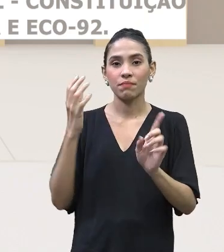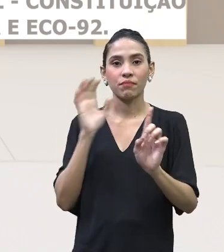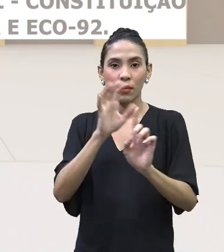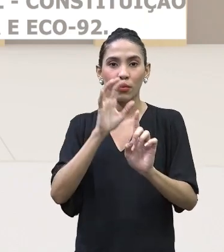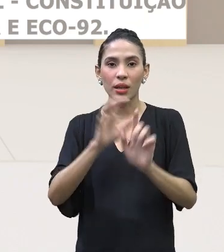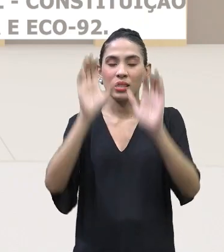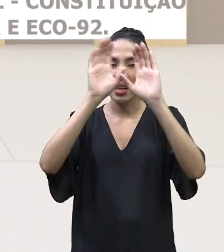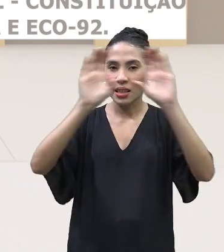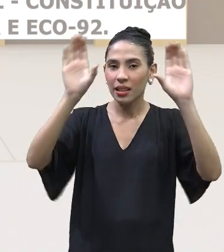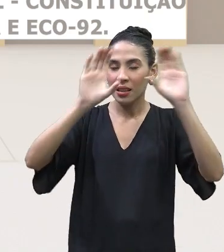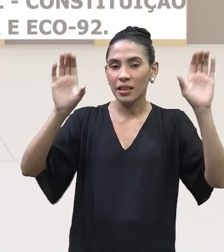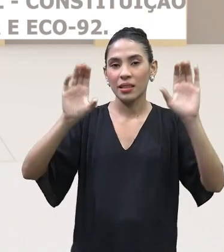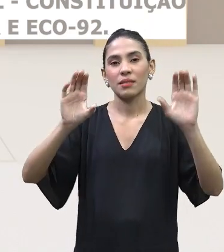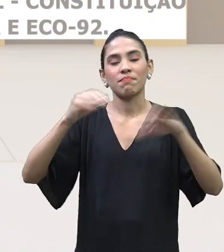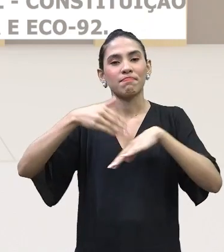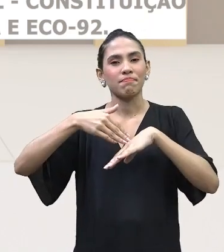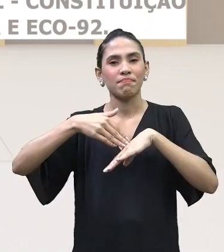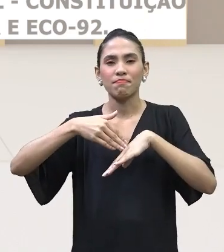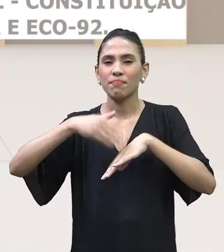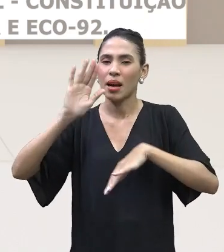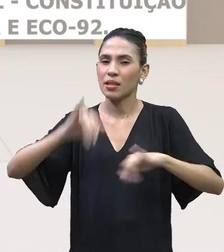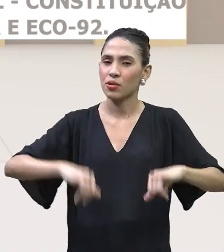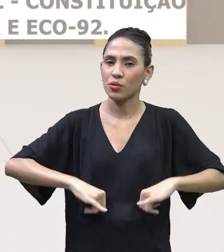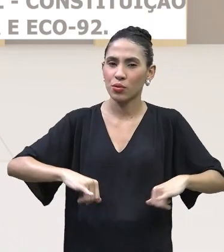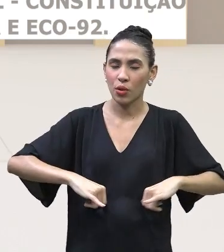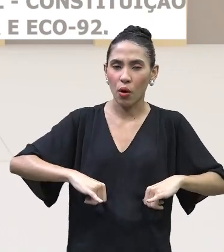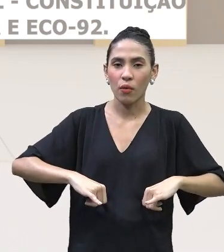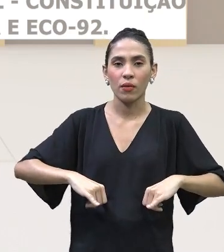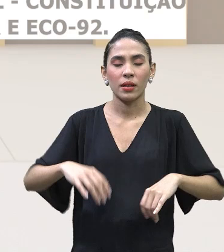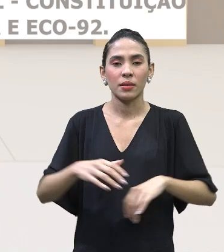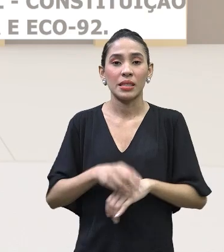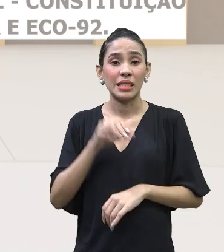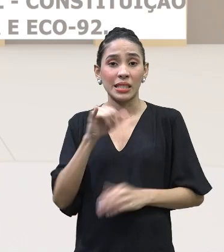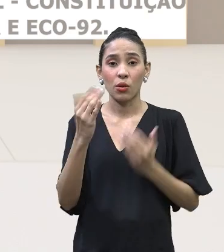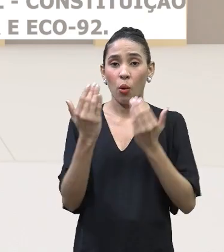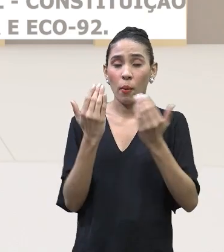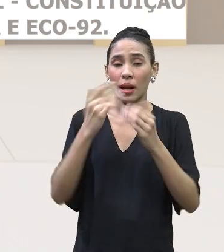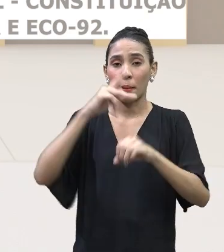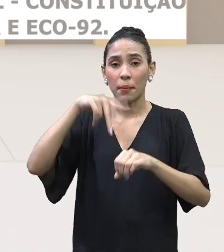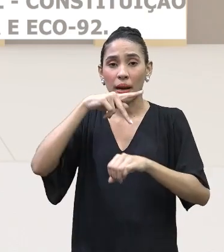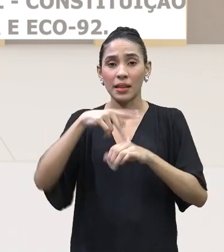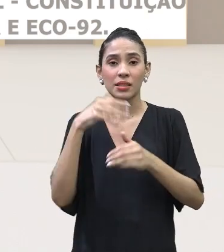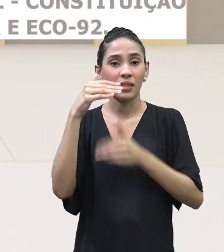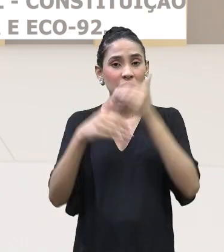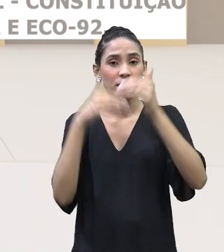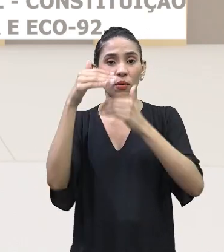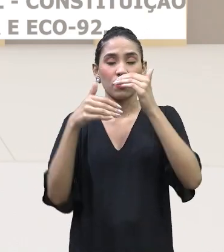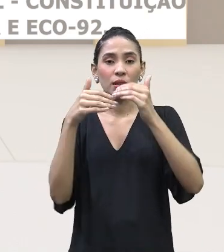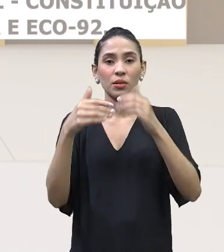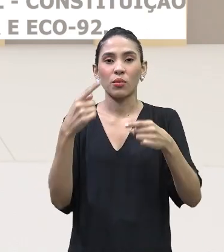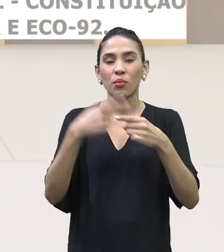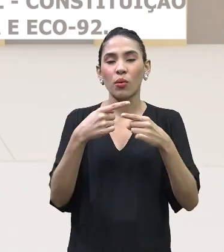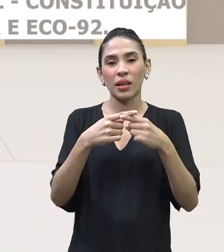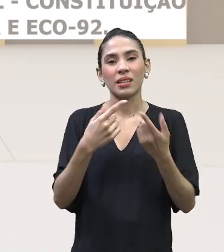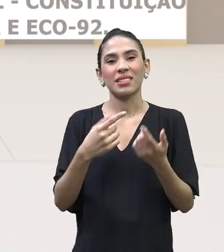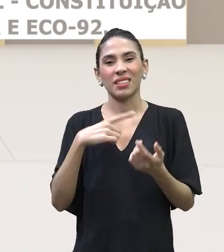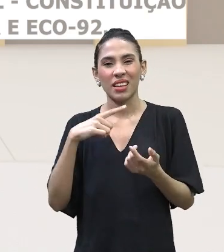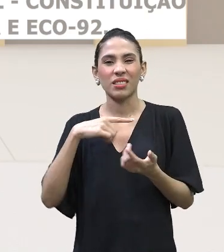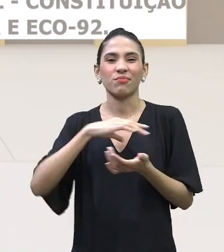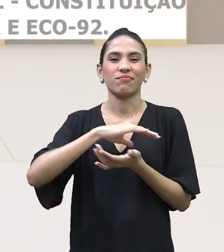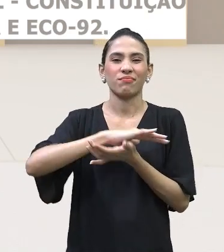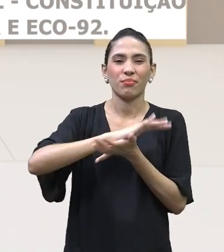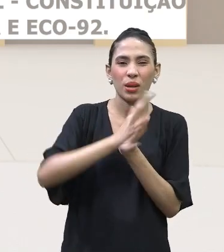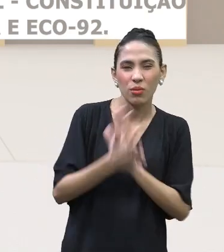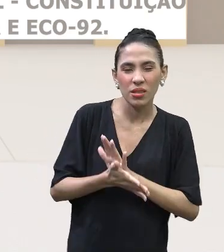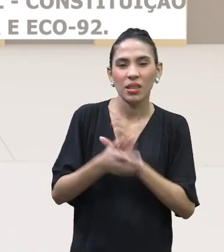até mais do que os países ditos civilizados ou desenvolvidos, até porque esse termo é um pouco preconceituoso, professora? Dizer